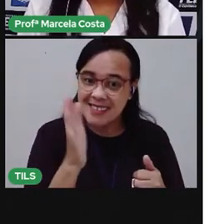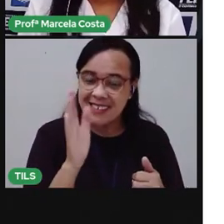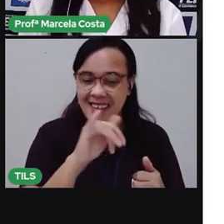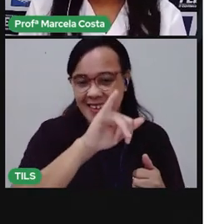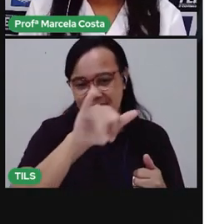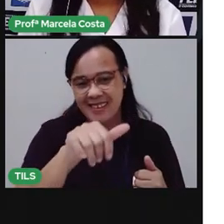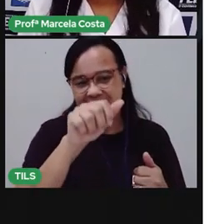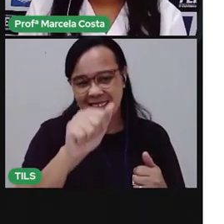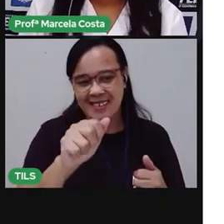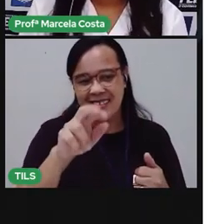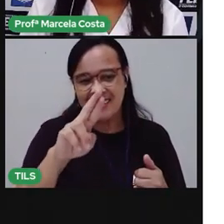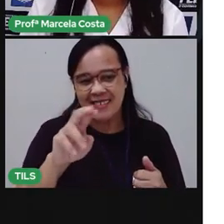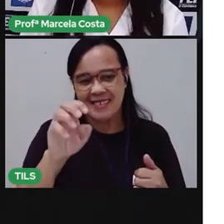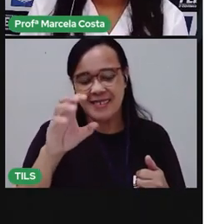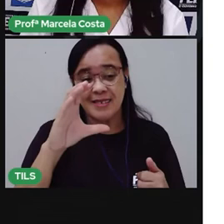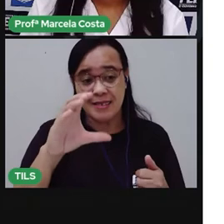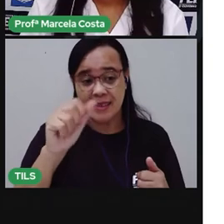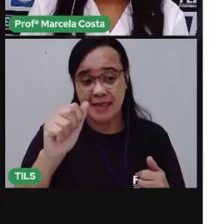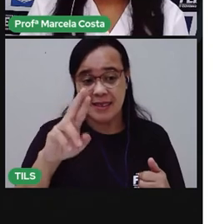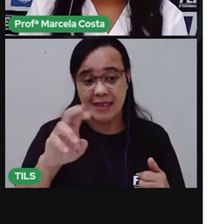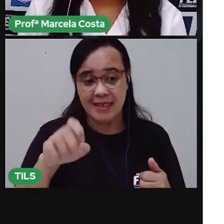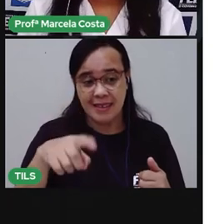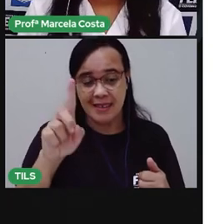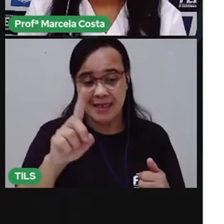E qual é a última letra?